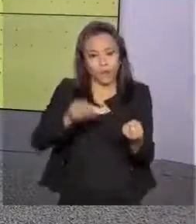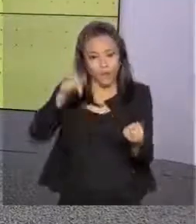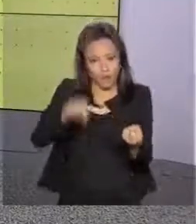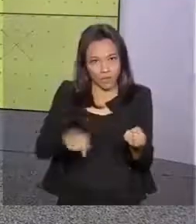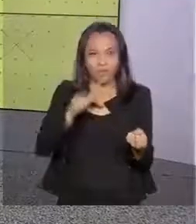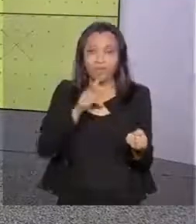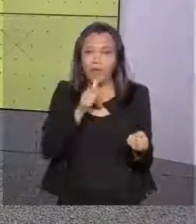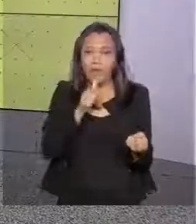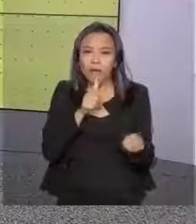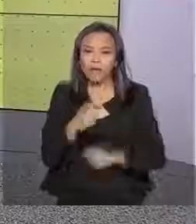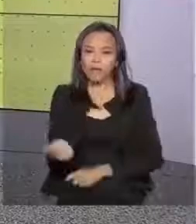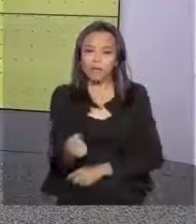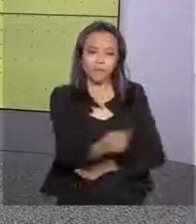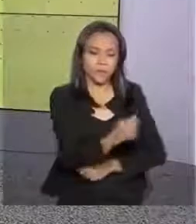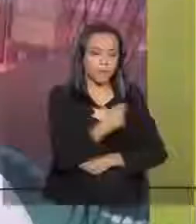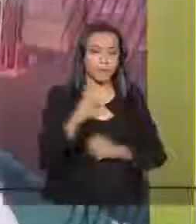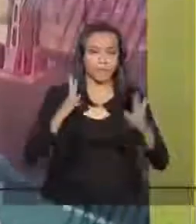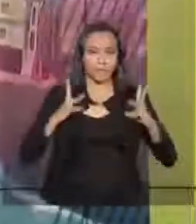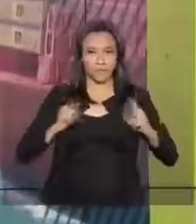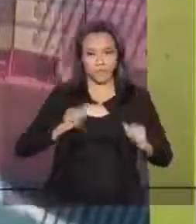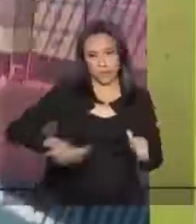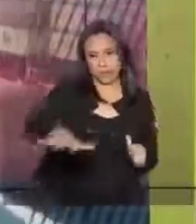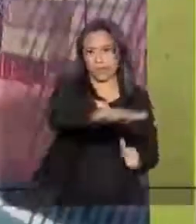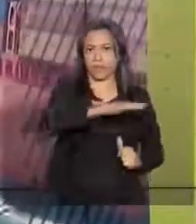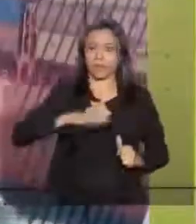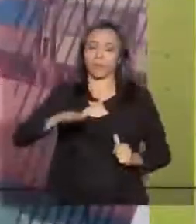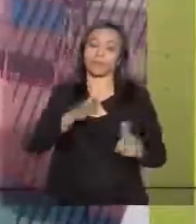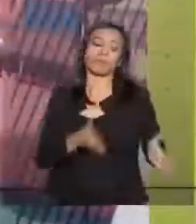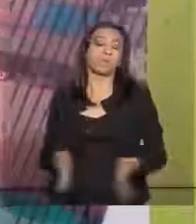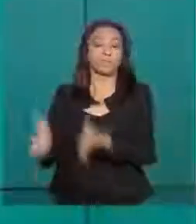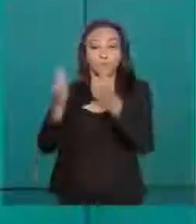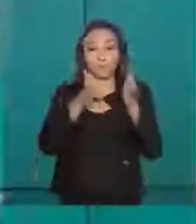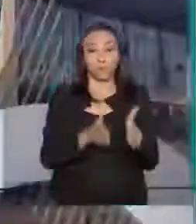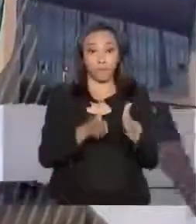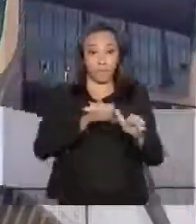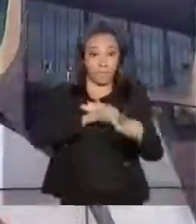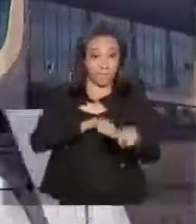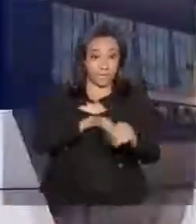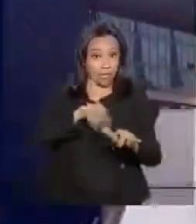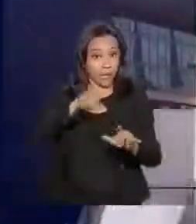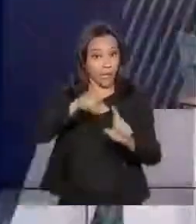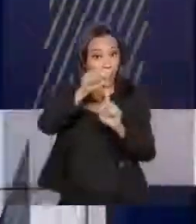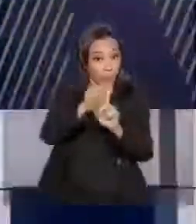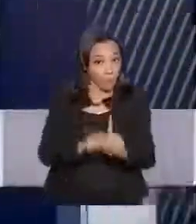em irrigação e limpeza. Setembro é o mês mundial de prevenção.